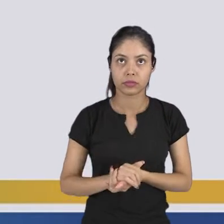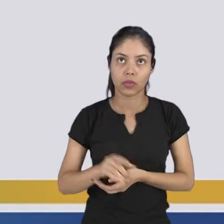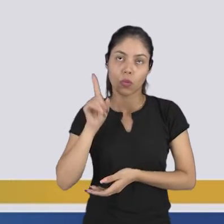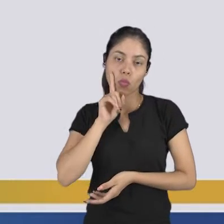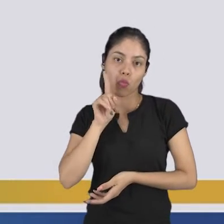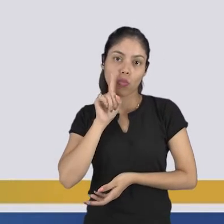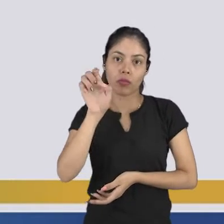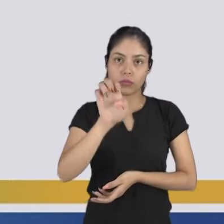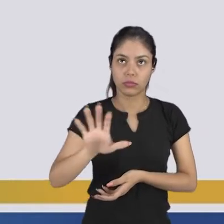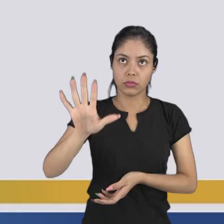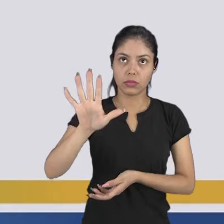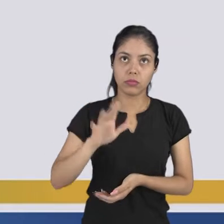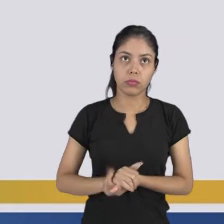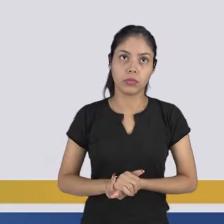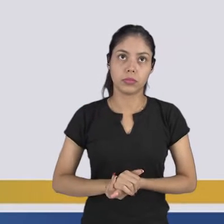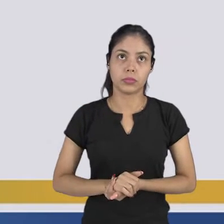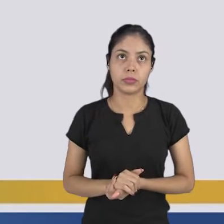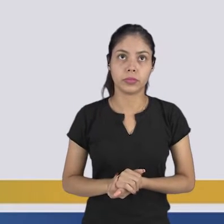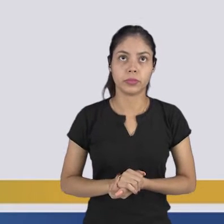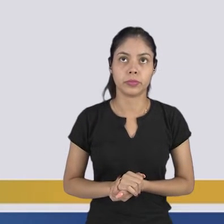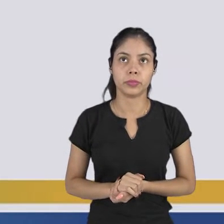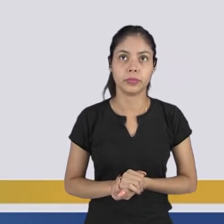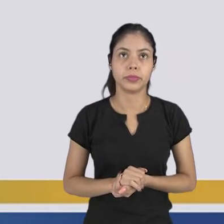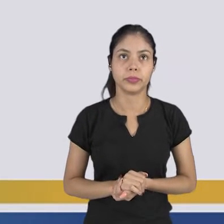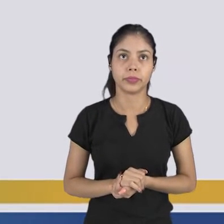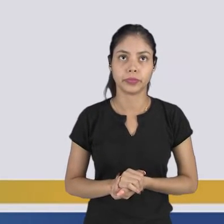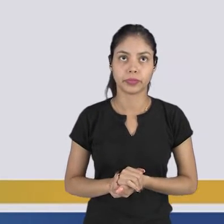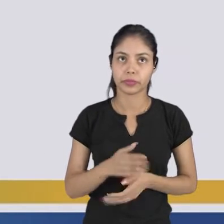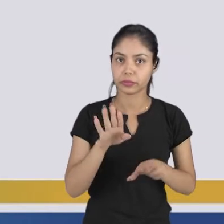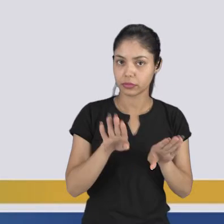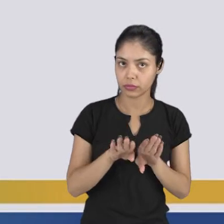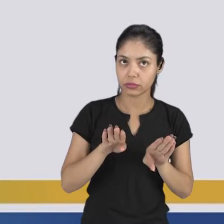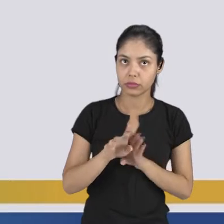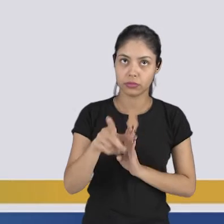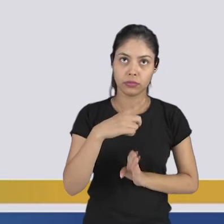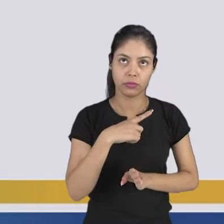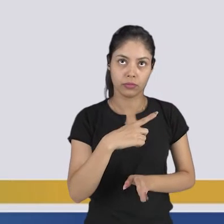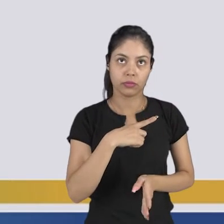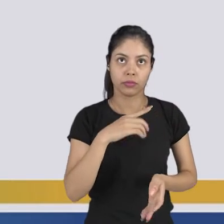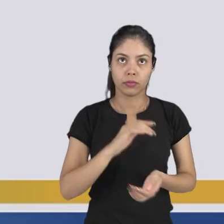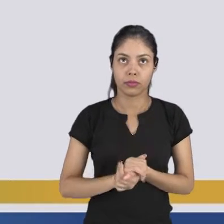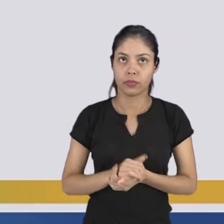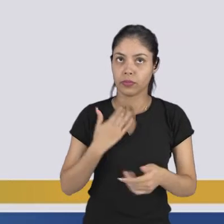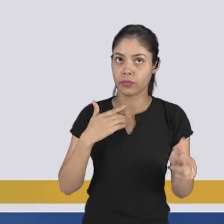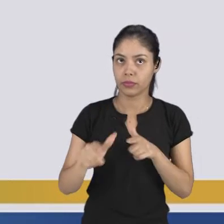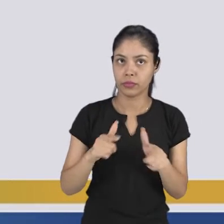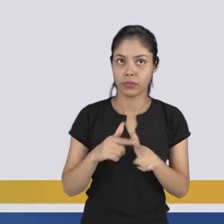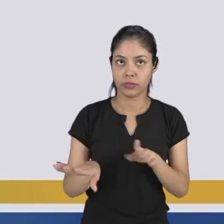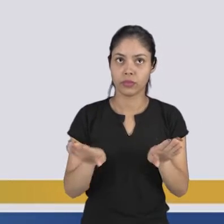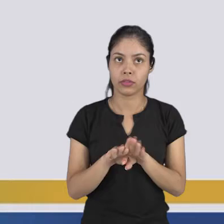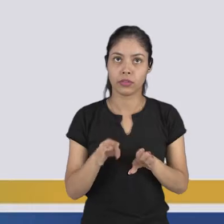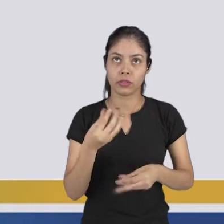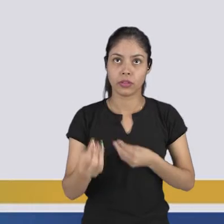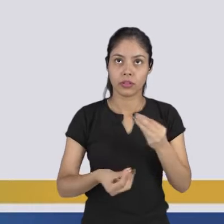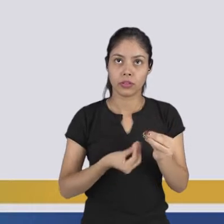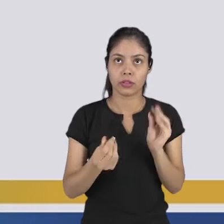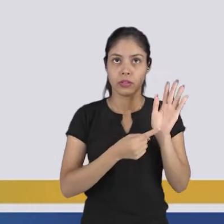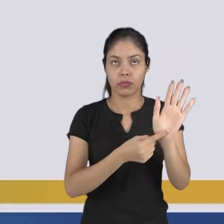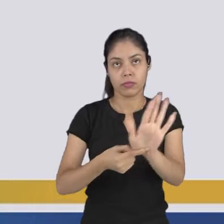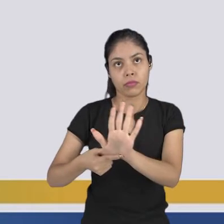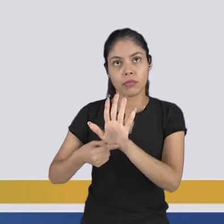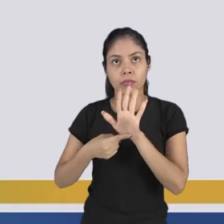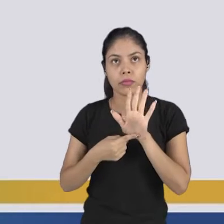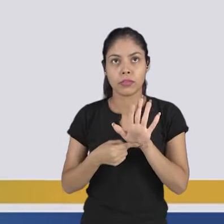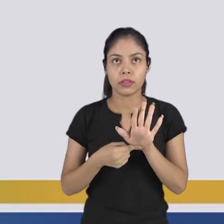tanto nos Estados Unidos como na Europa. Eu tenho, gente, a body art ser trabalhada numa exposição,